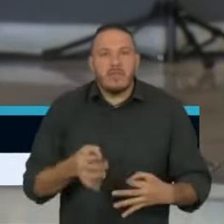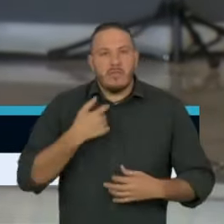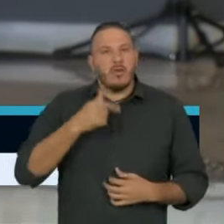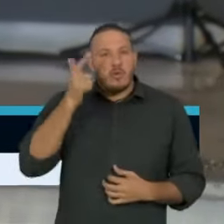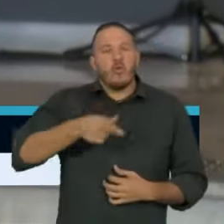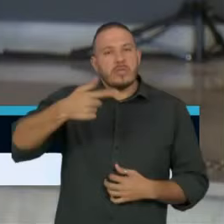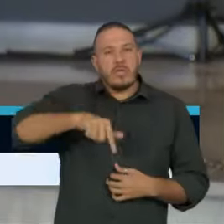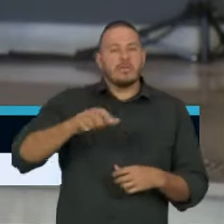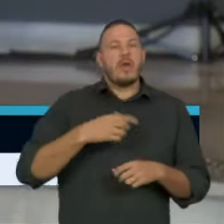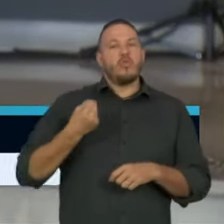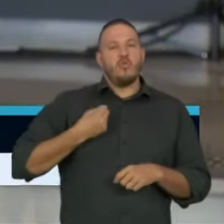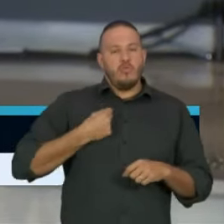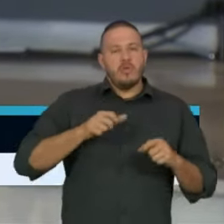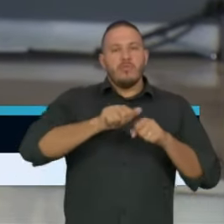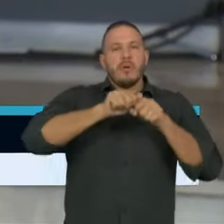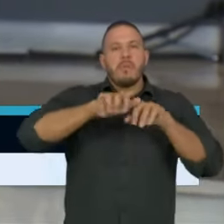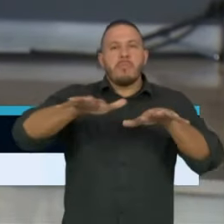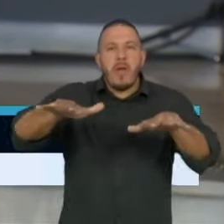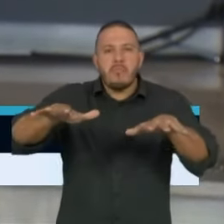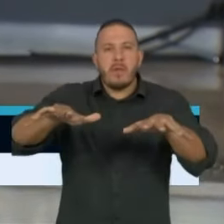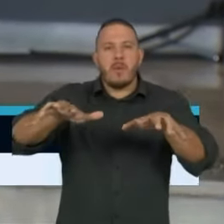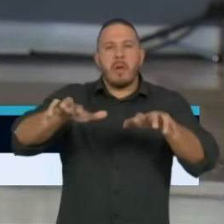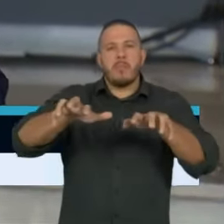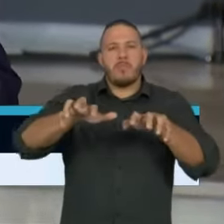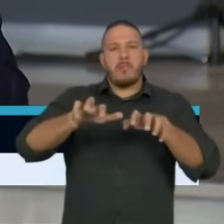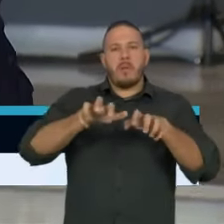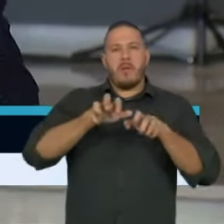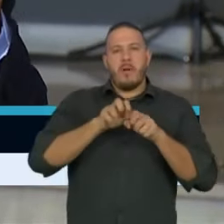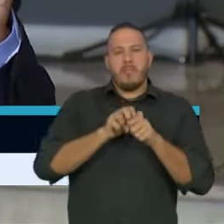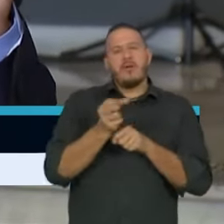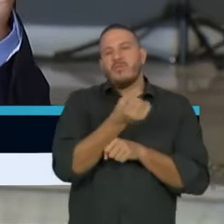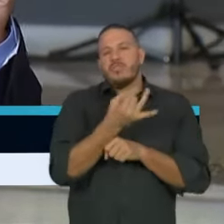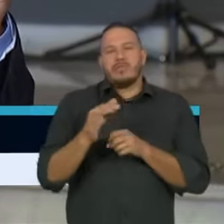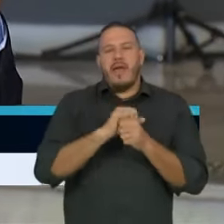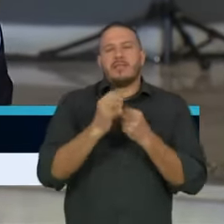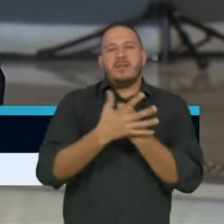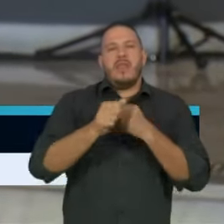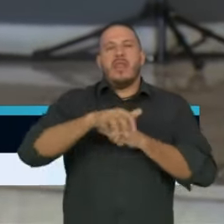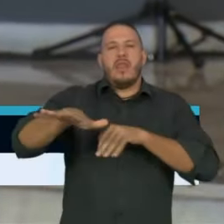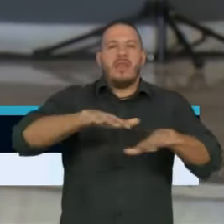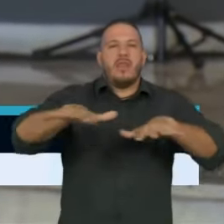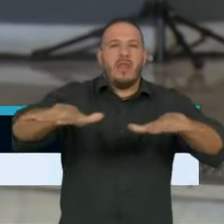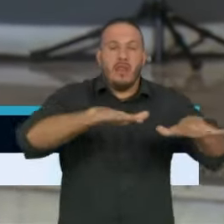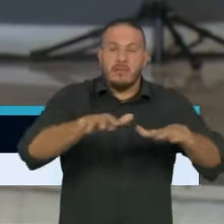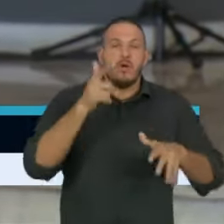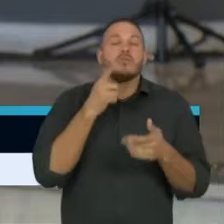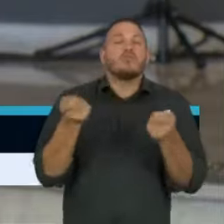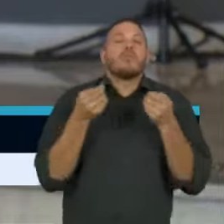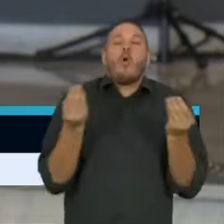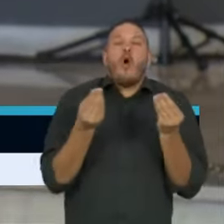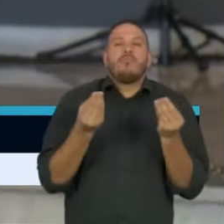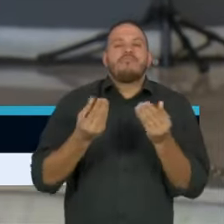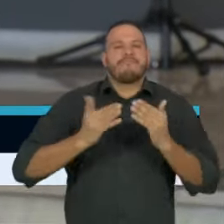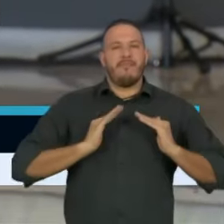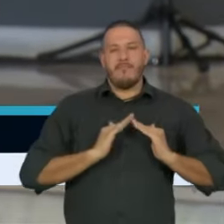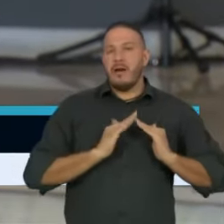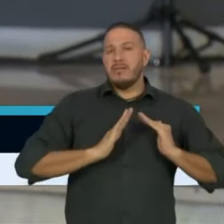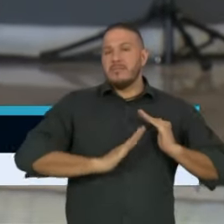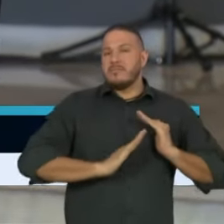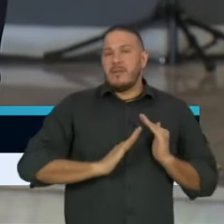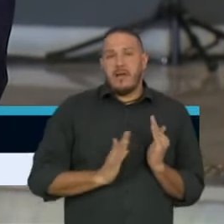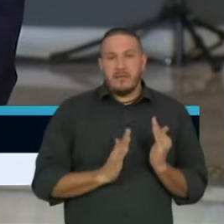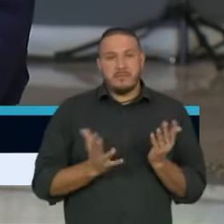determinar a redução da taxa de infecção, da taxa de contaminação. Então, esse